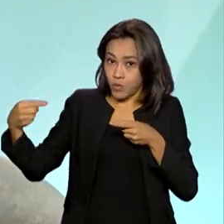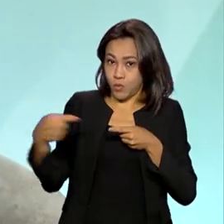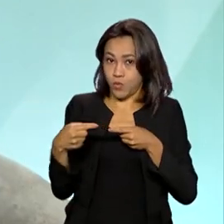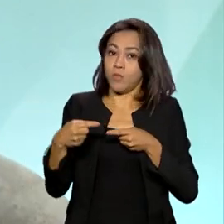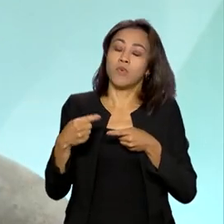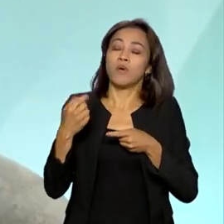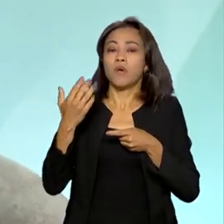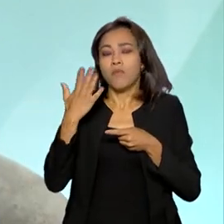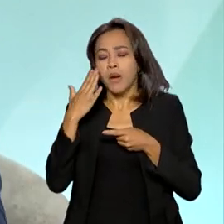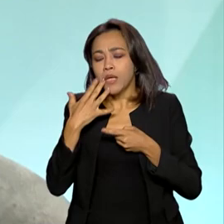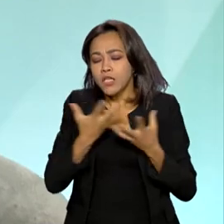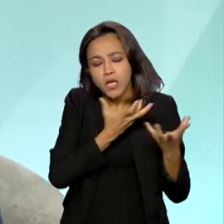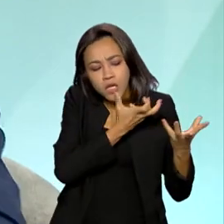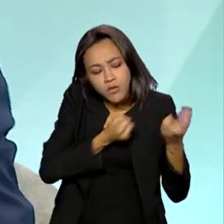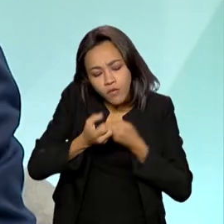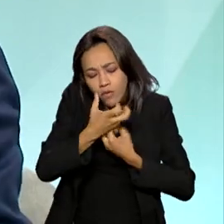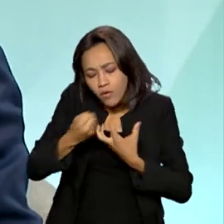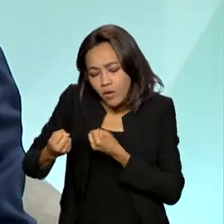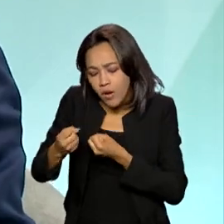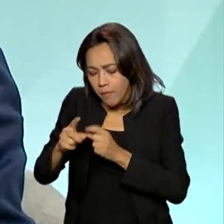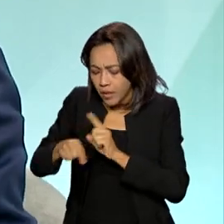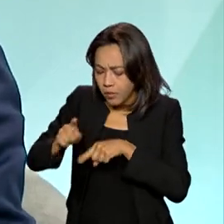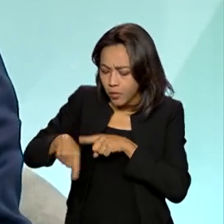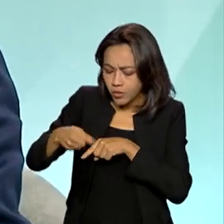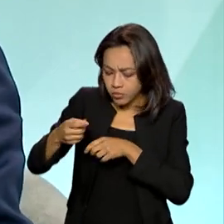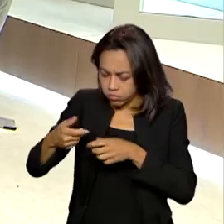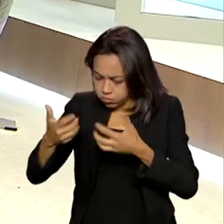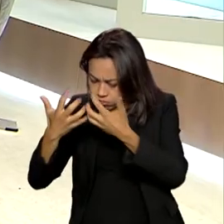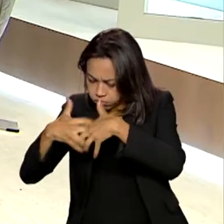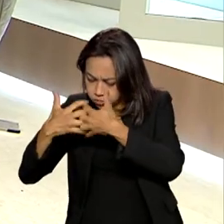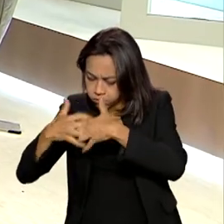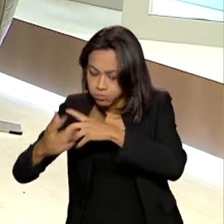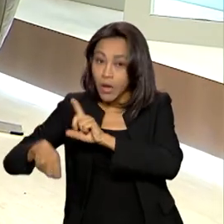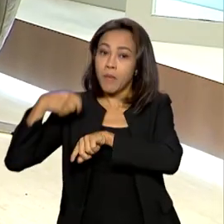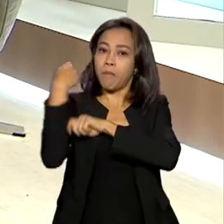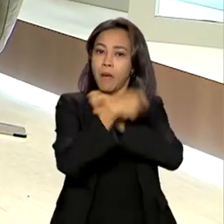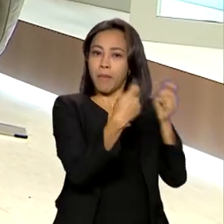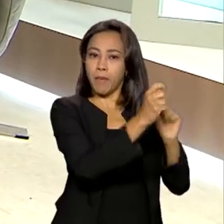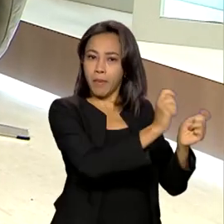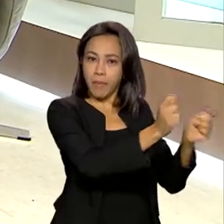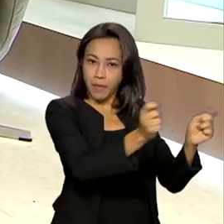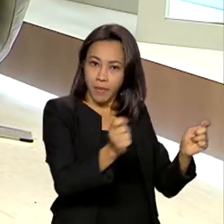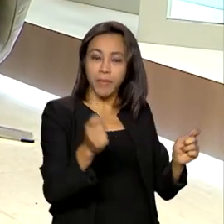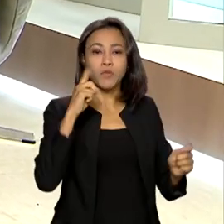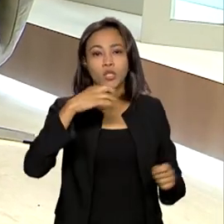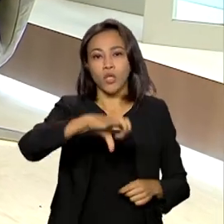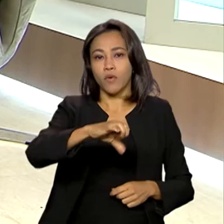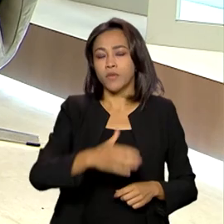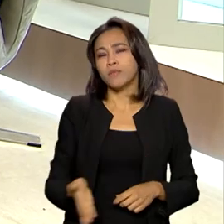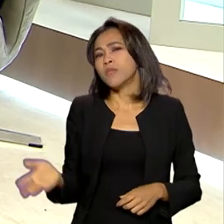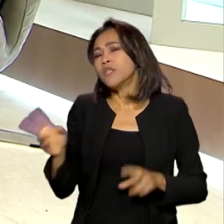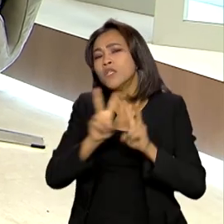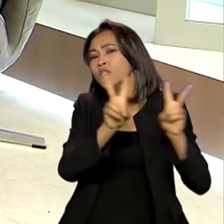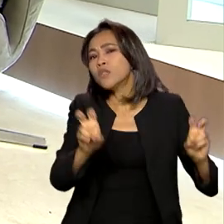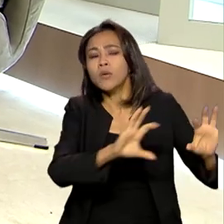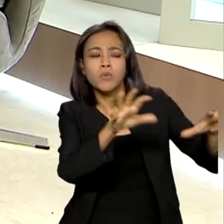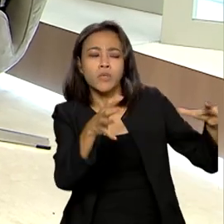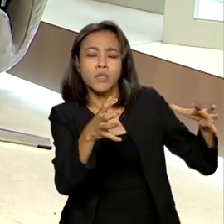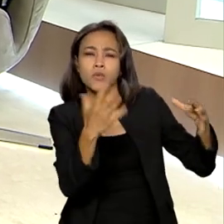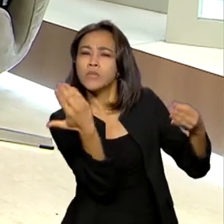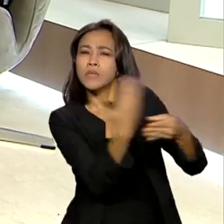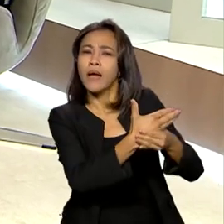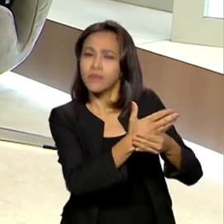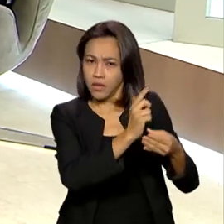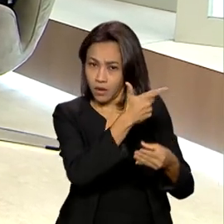a depuração desses ativos para poder fazer o pagamento agora no próximo dia 9. Em relação aos taxistas, funciona de uma outra